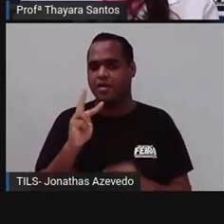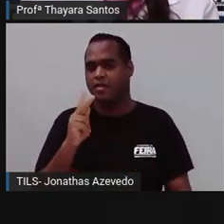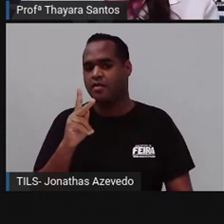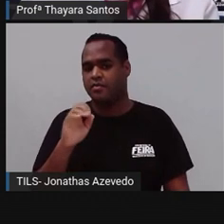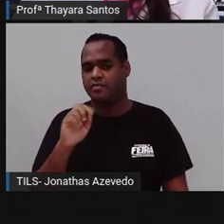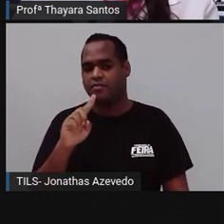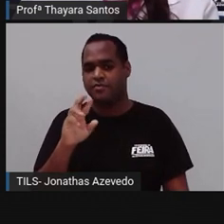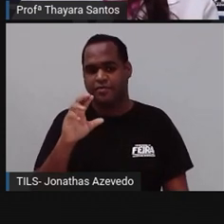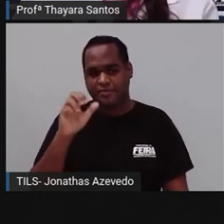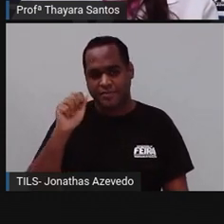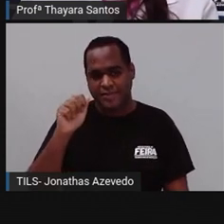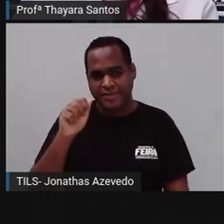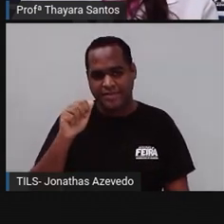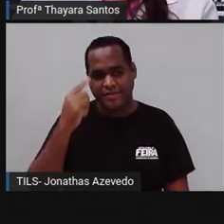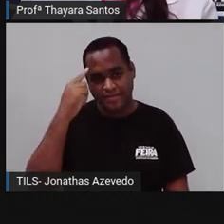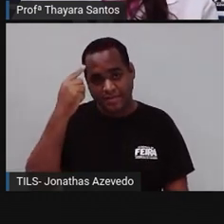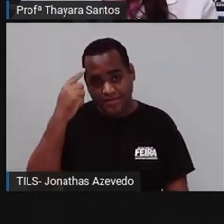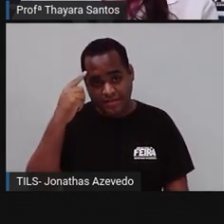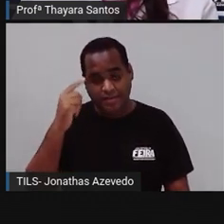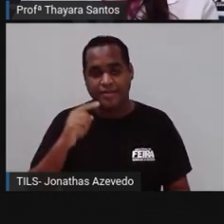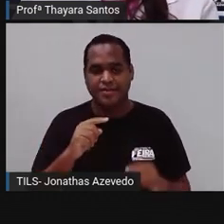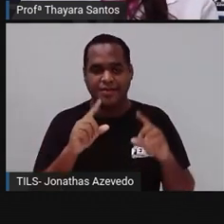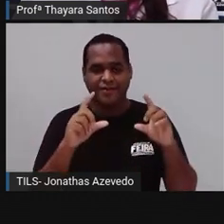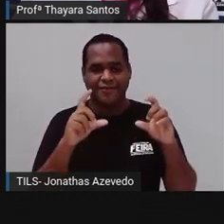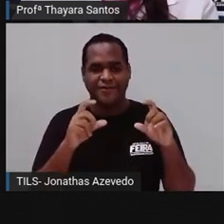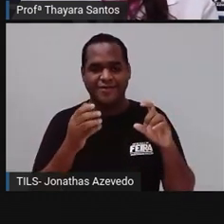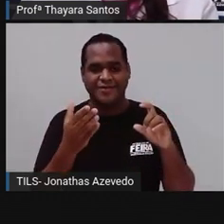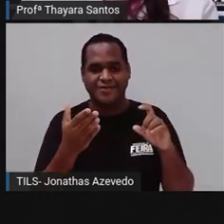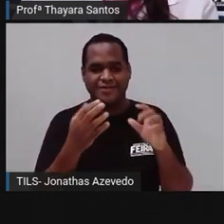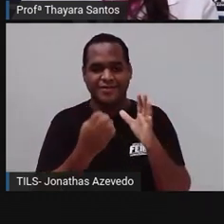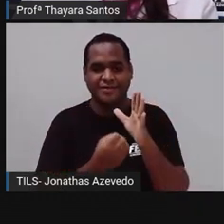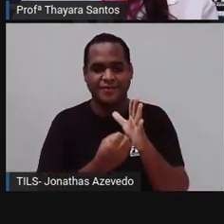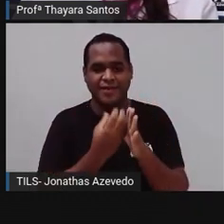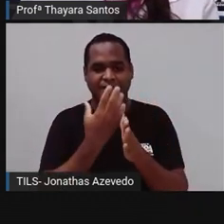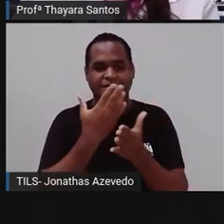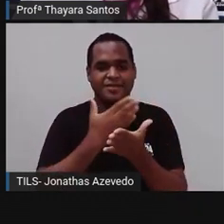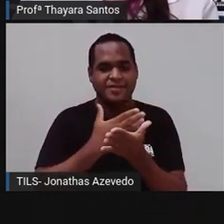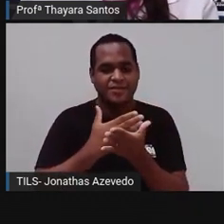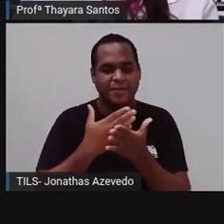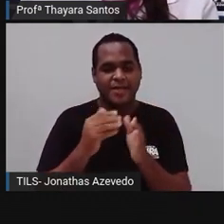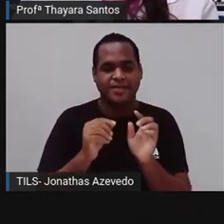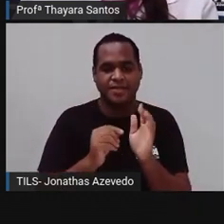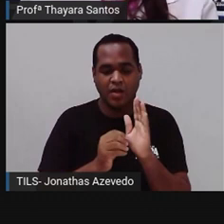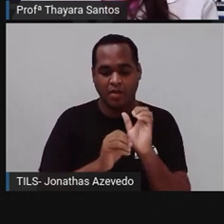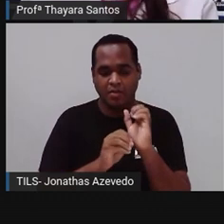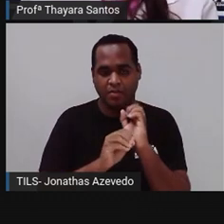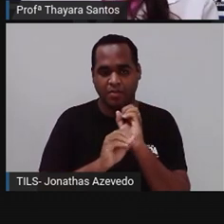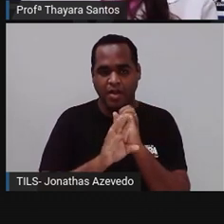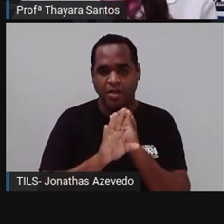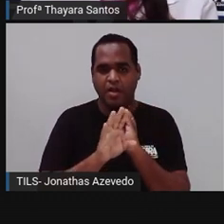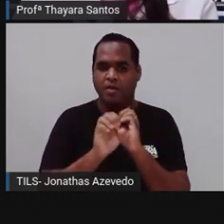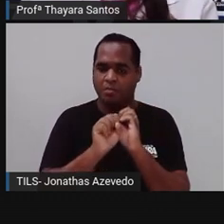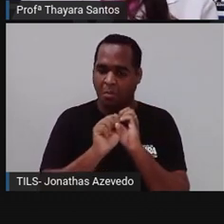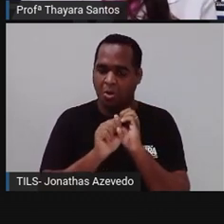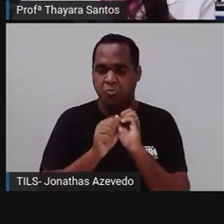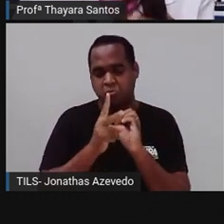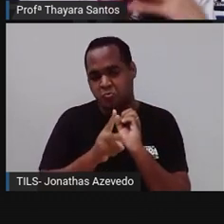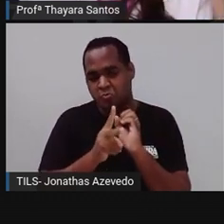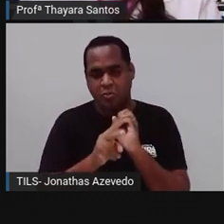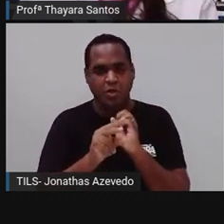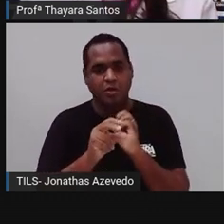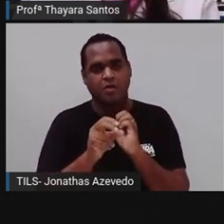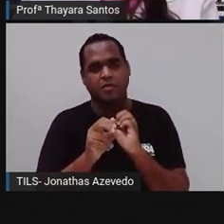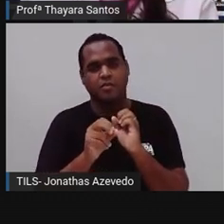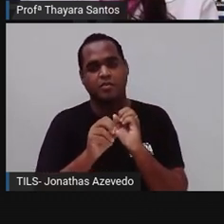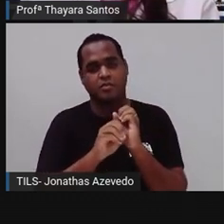A hidra desenvolve um pólipozinho aqui do lado, um broto, na verdade, aqui do lado. Esse broto pode ficar fixo nela para o resto da vida e